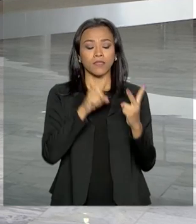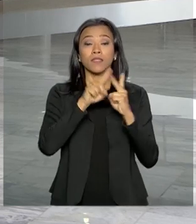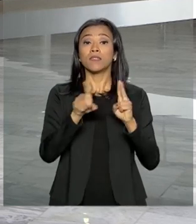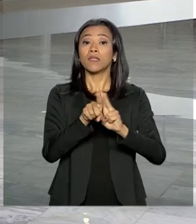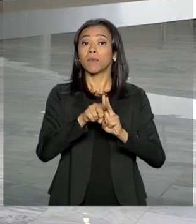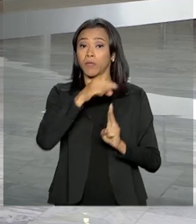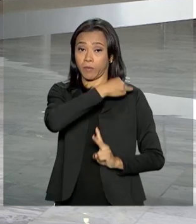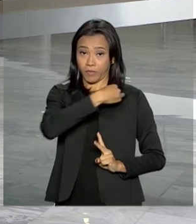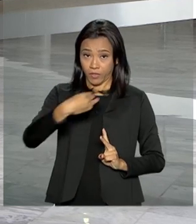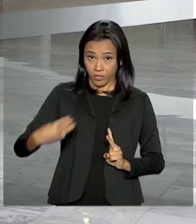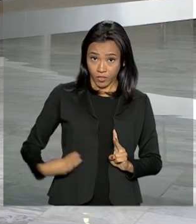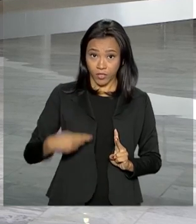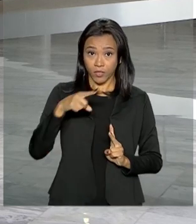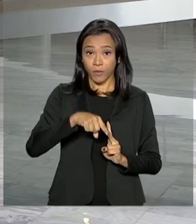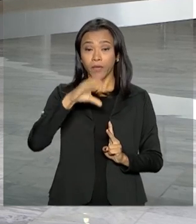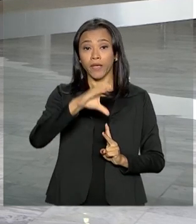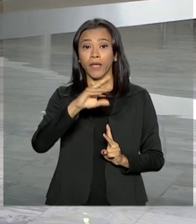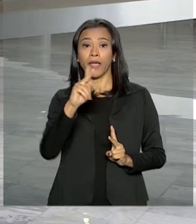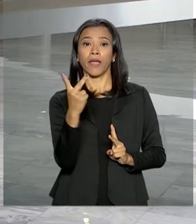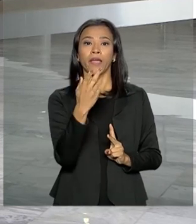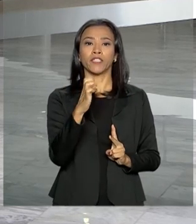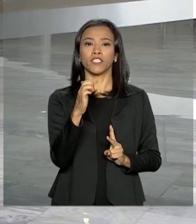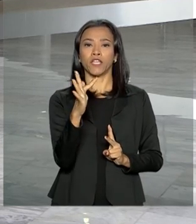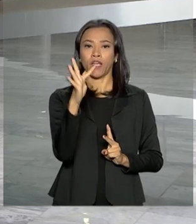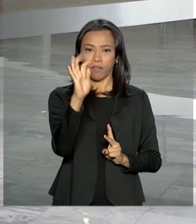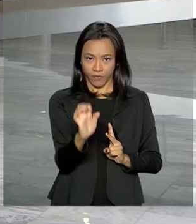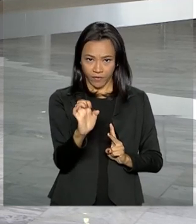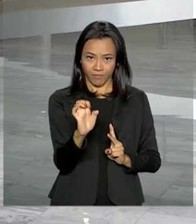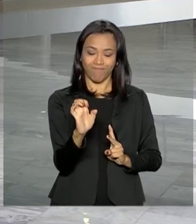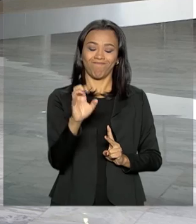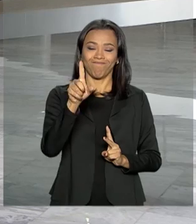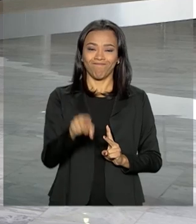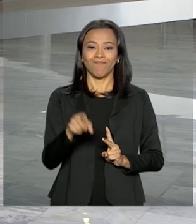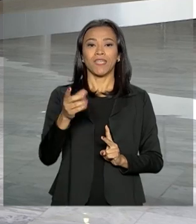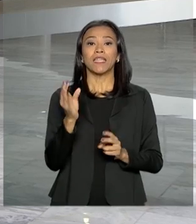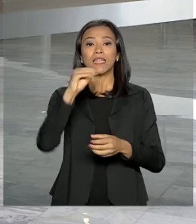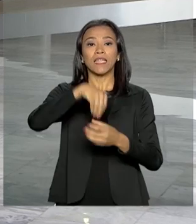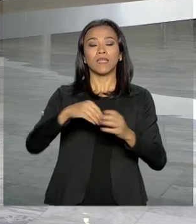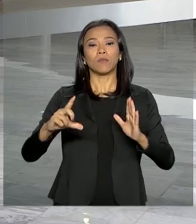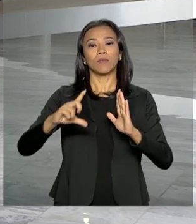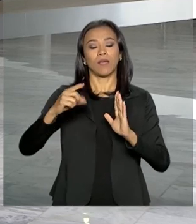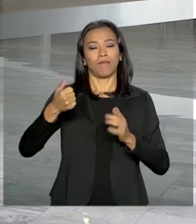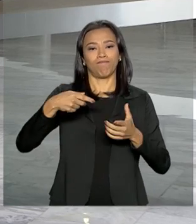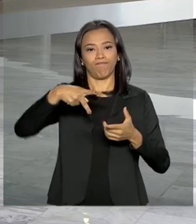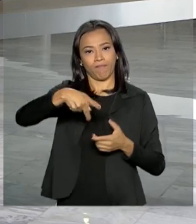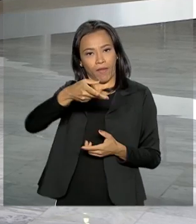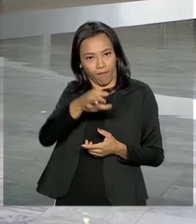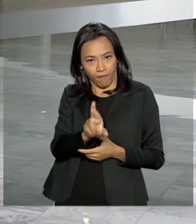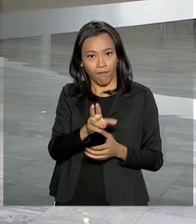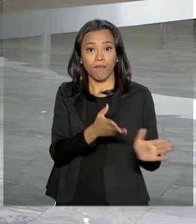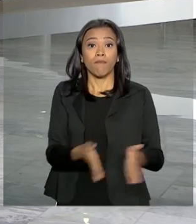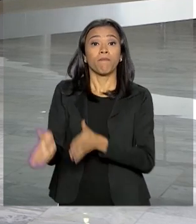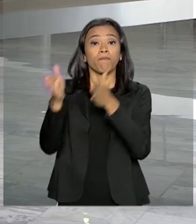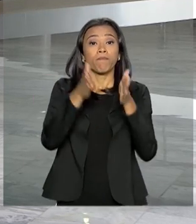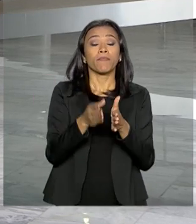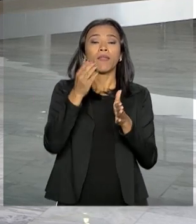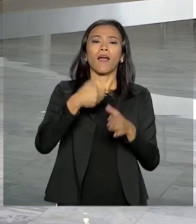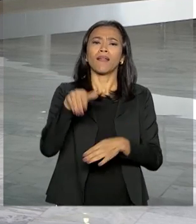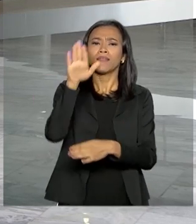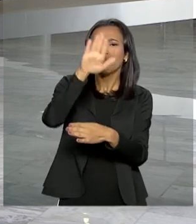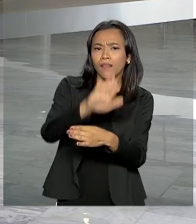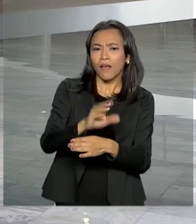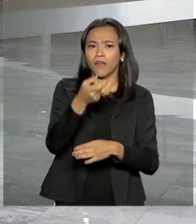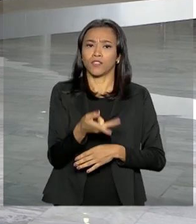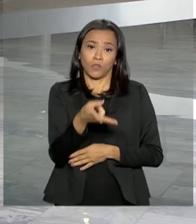ministro-chefe do Gabinete de Segurança Institucional da Presidência da República. À tarde, às 2h, o presidente Jair